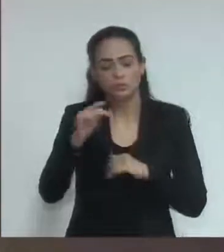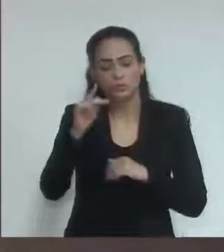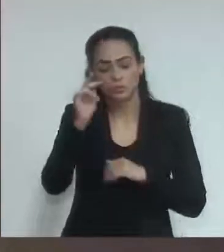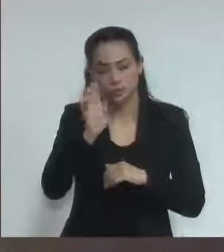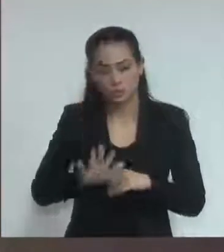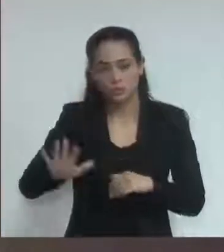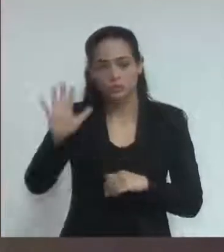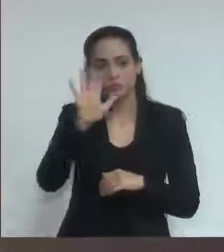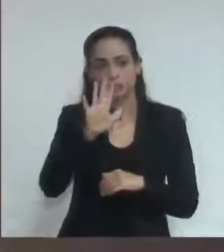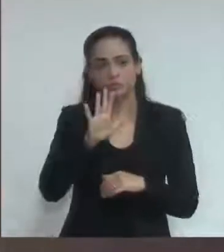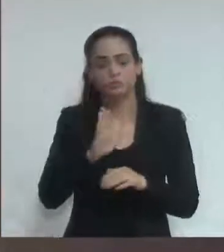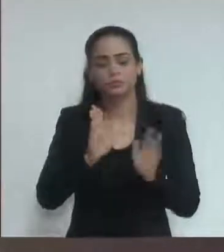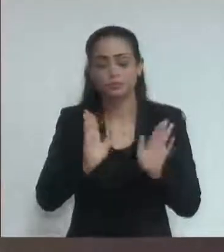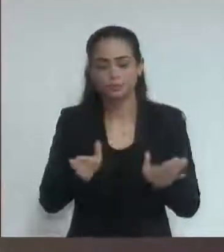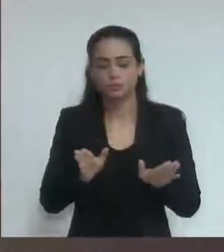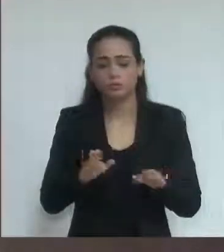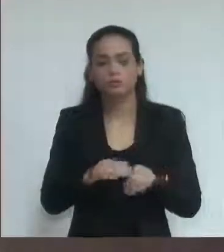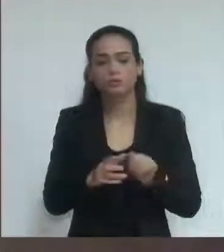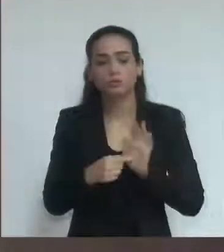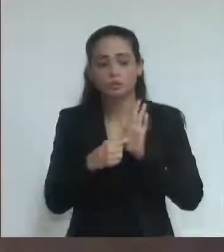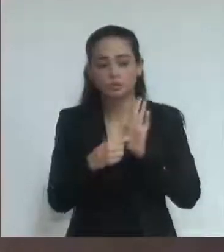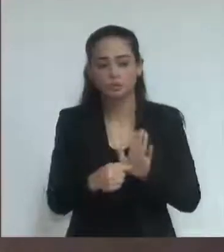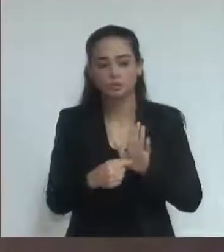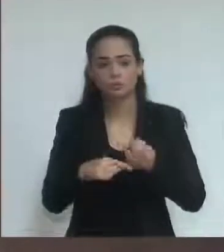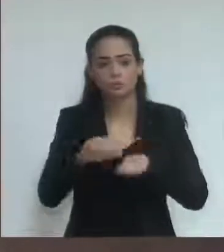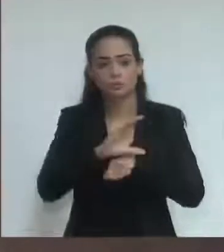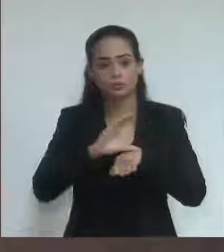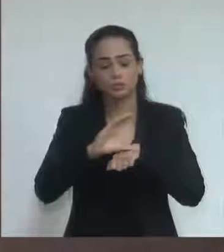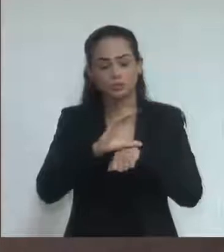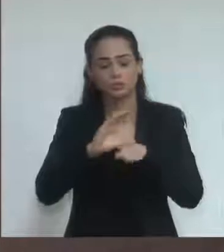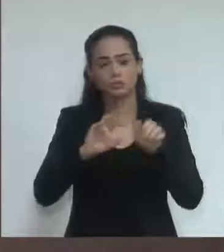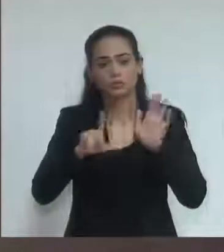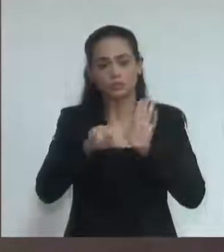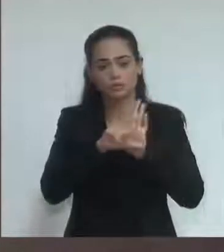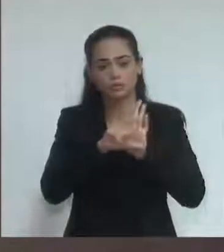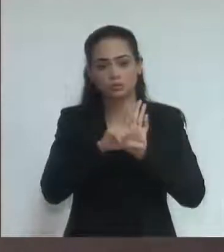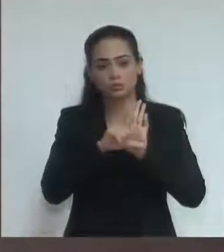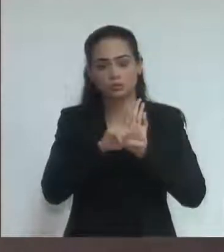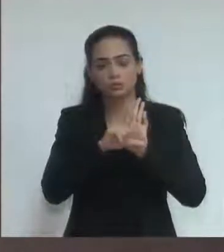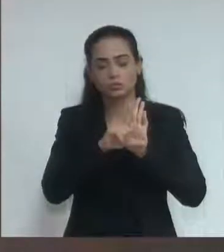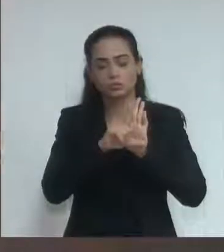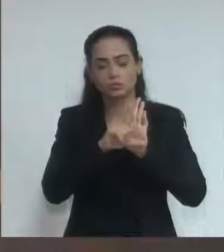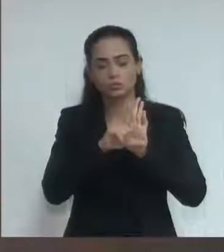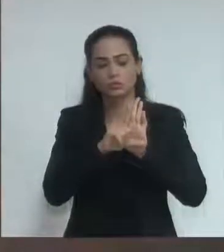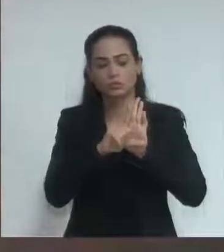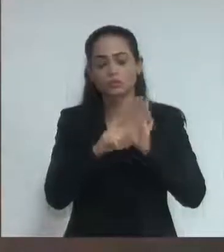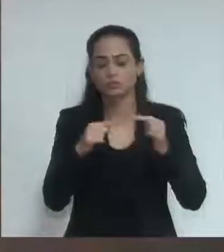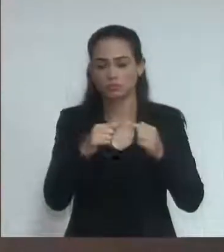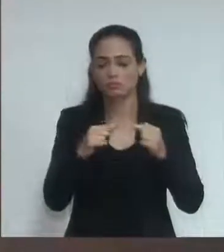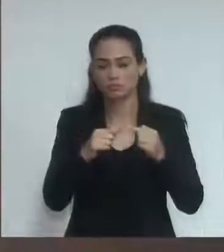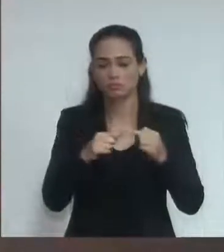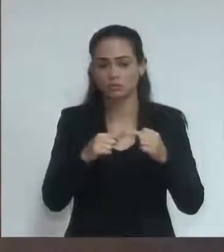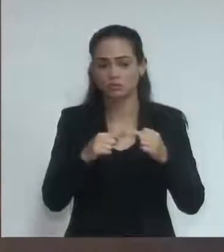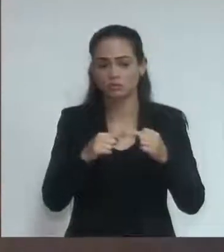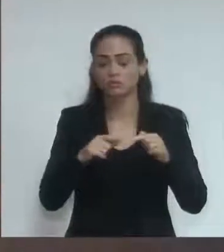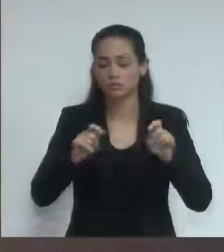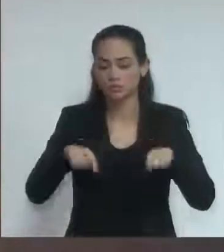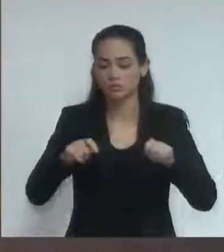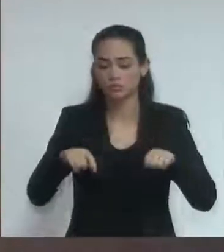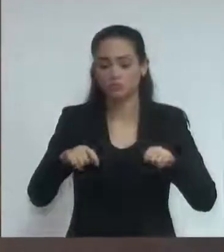constitucionalidade eu acredito que aí fica bem mais fácil de votar né vereador apesar que eu já tinha assinado